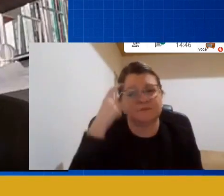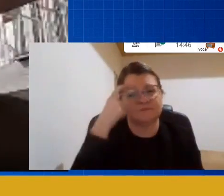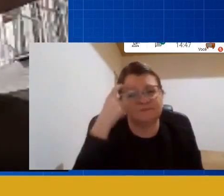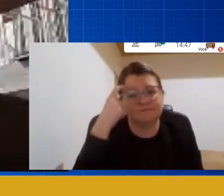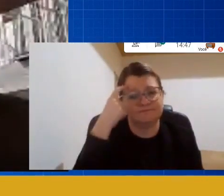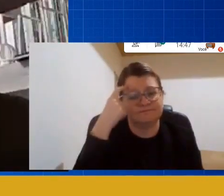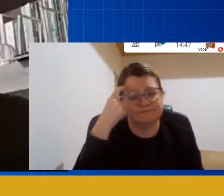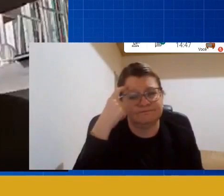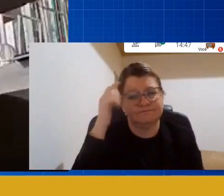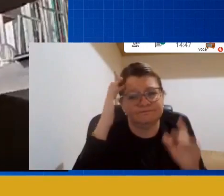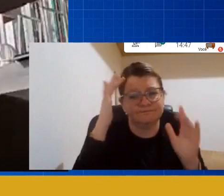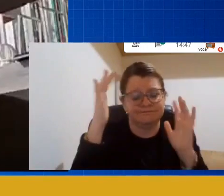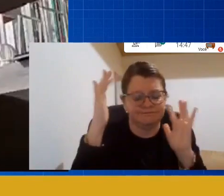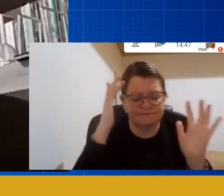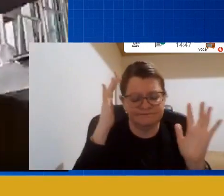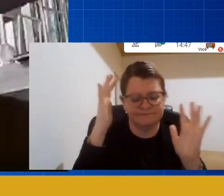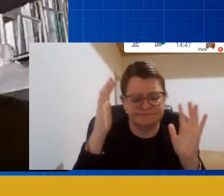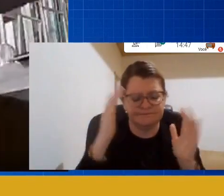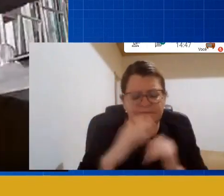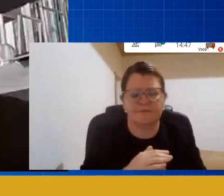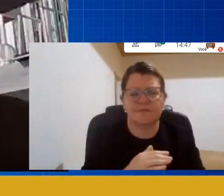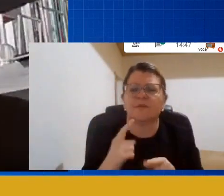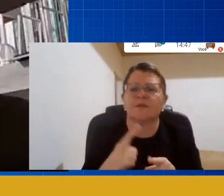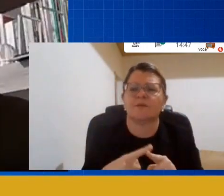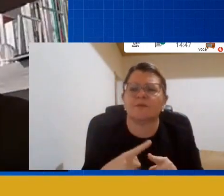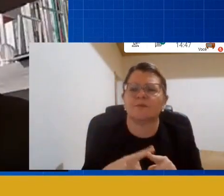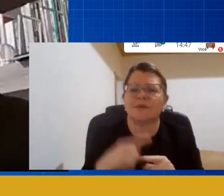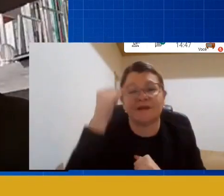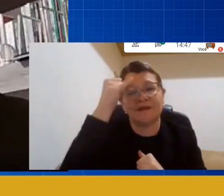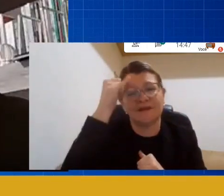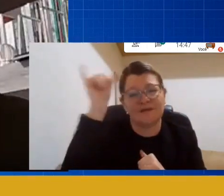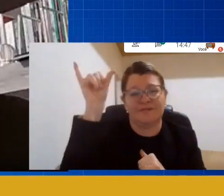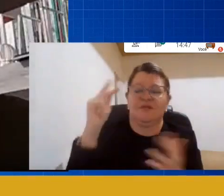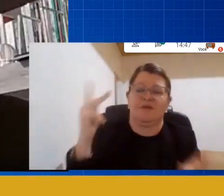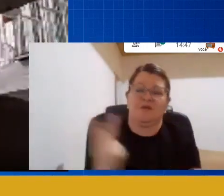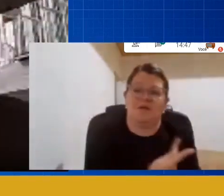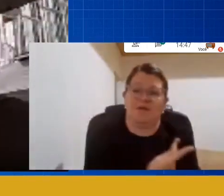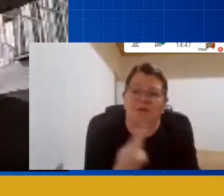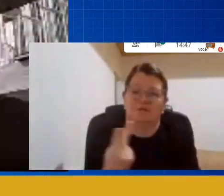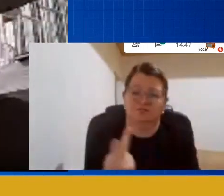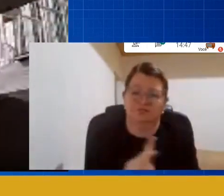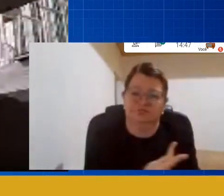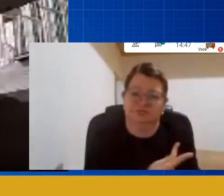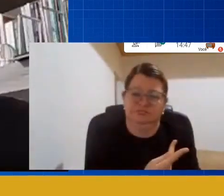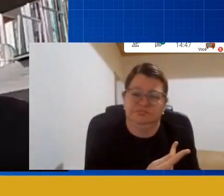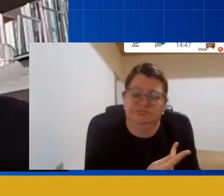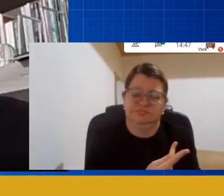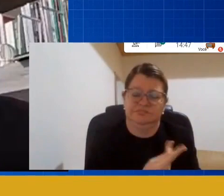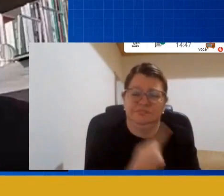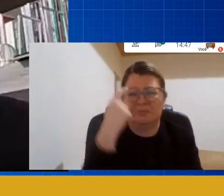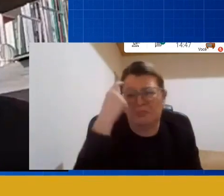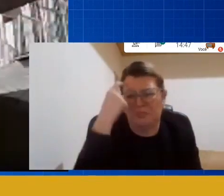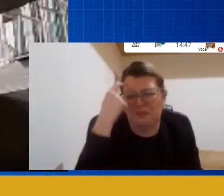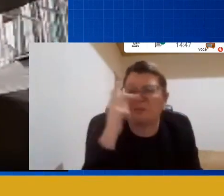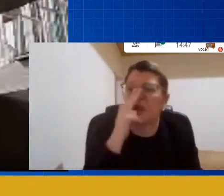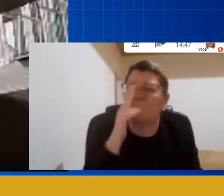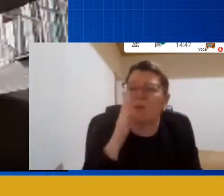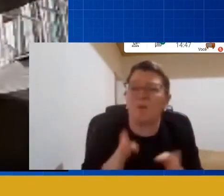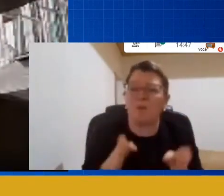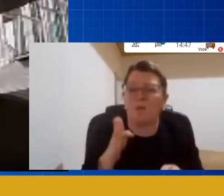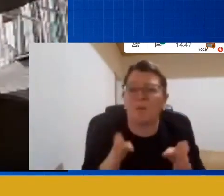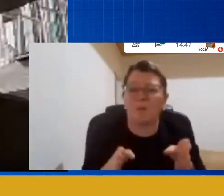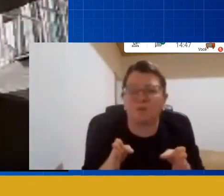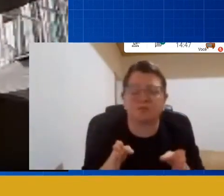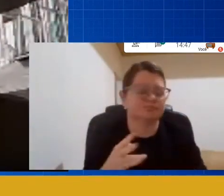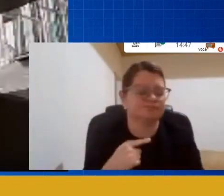a gente não não cometa o erro de achar que as coisas vão funcionar mecanicamente e não vão